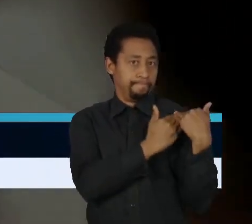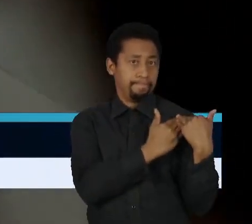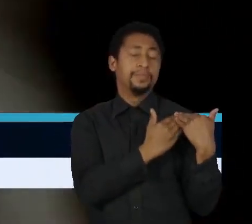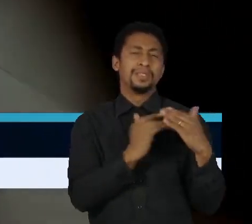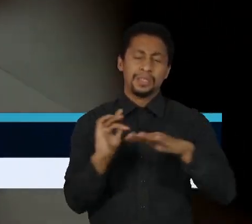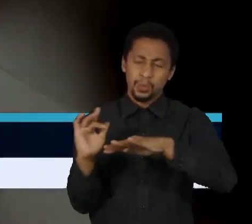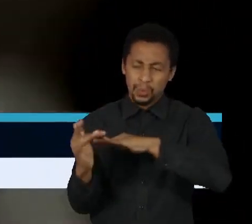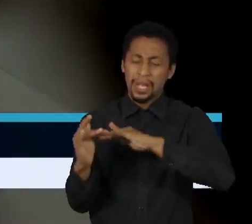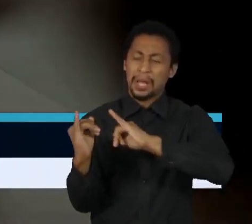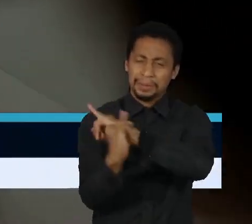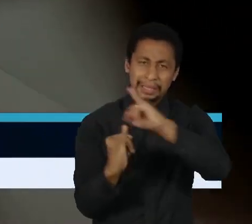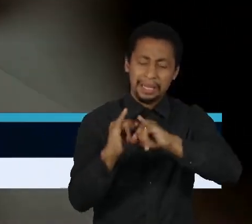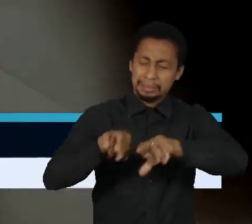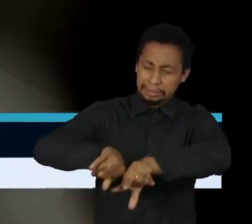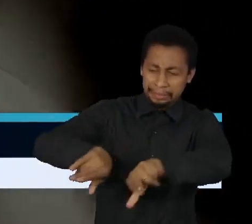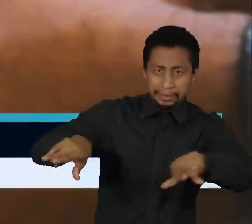plataformas, mas também os seus deveres. Obrigada.